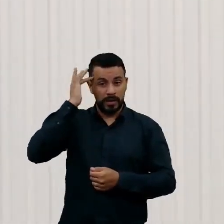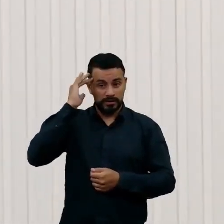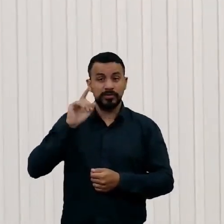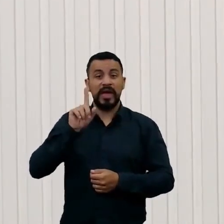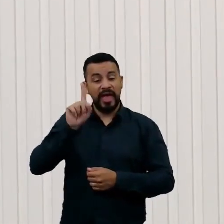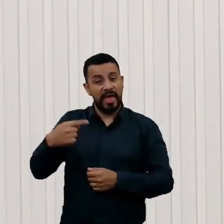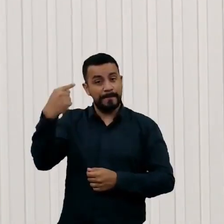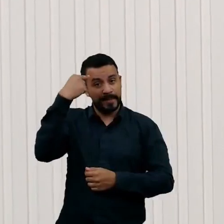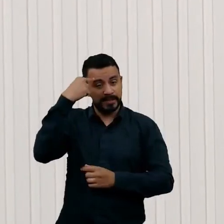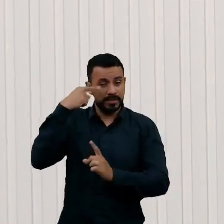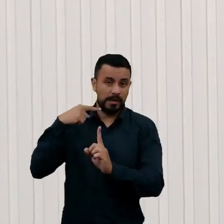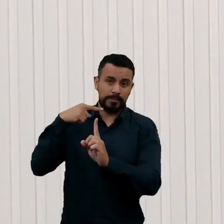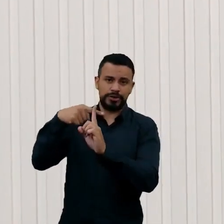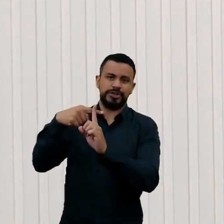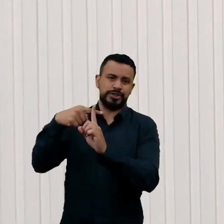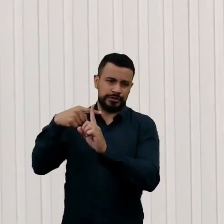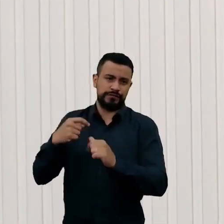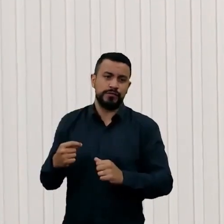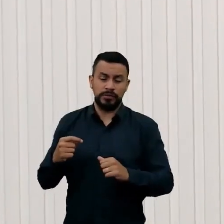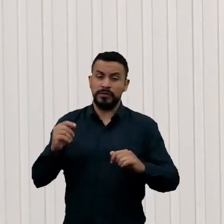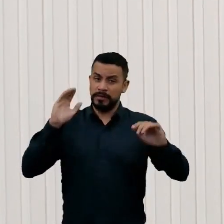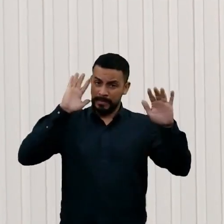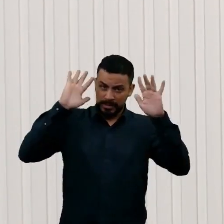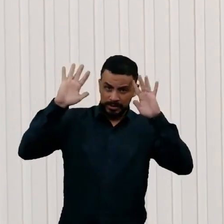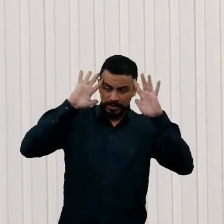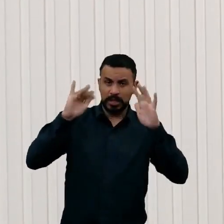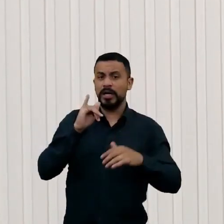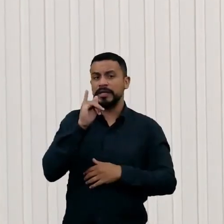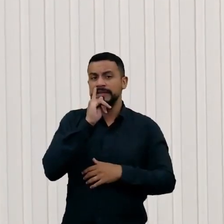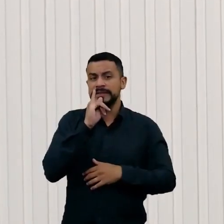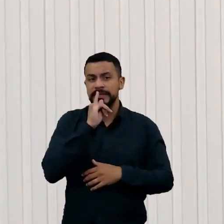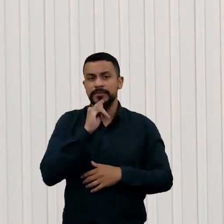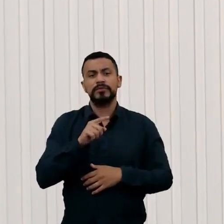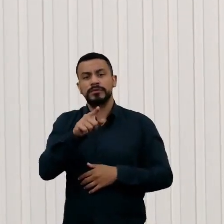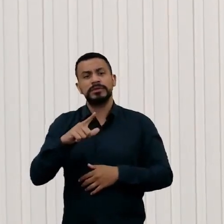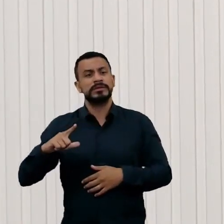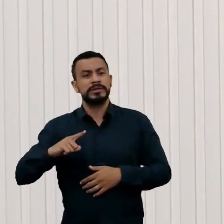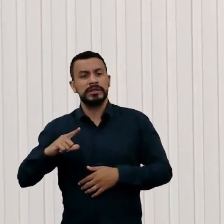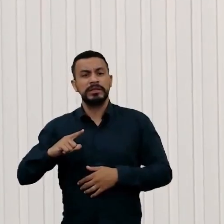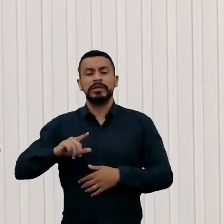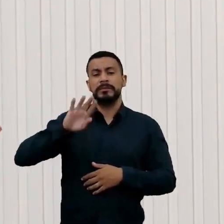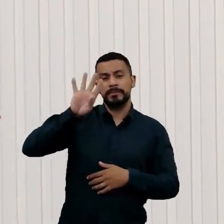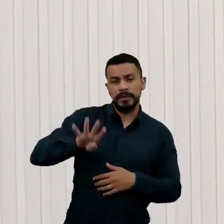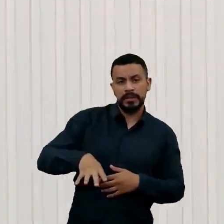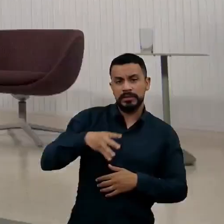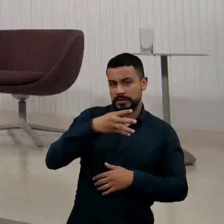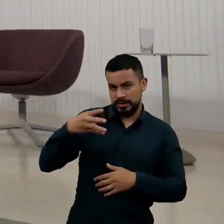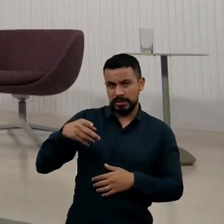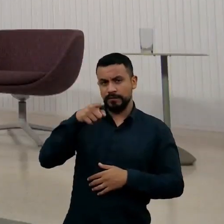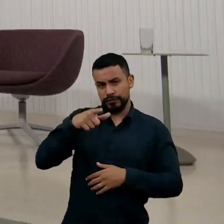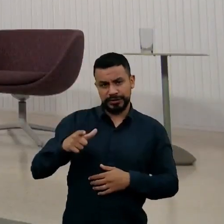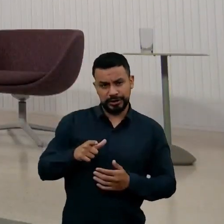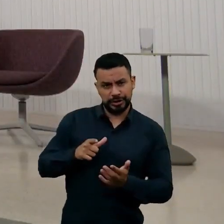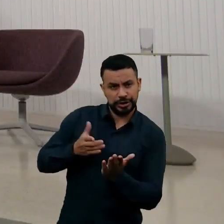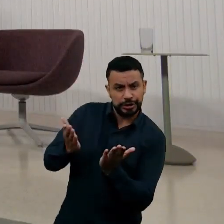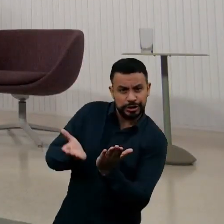saudável. Vamos imaginar, por exemplo, quando temos uma planilha que você tinha aqueles livros contábeis que você colocava